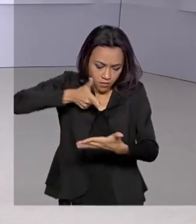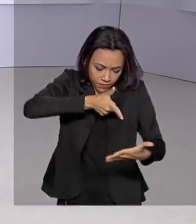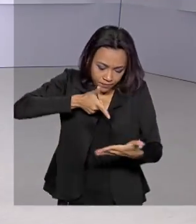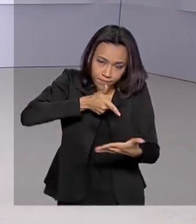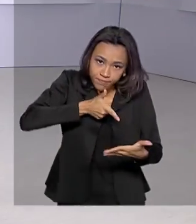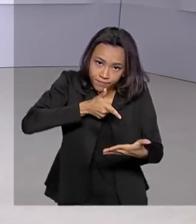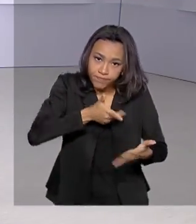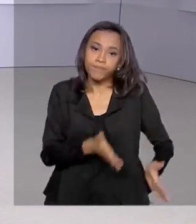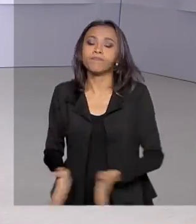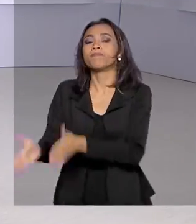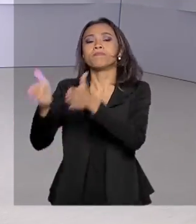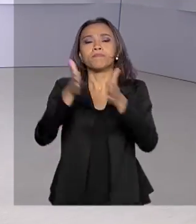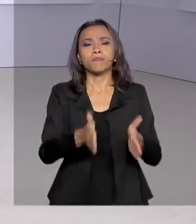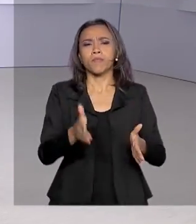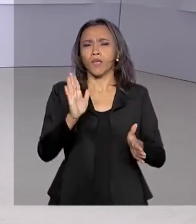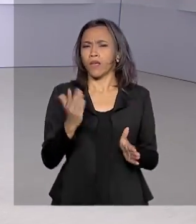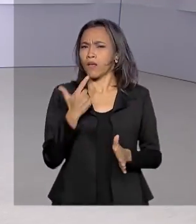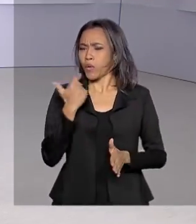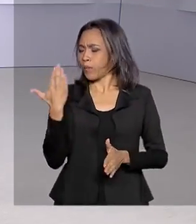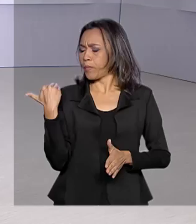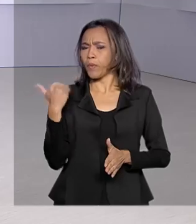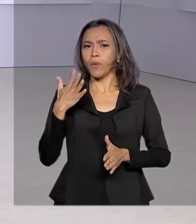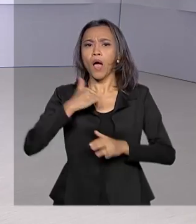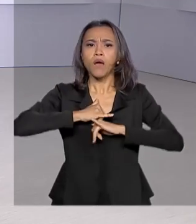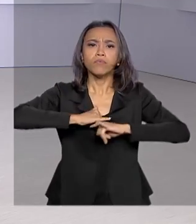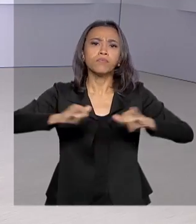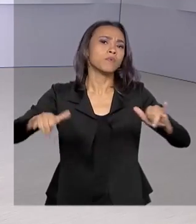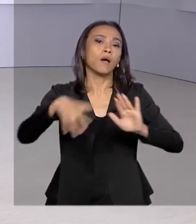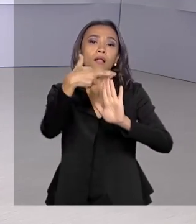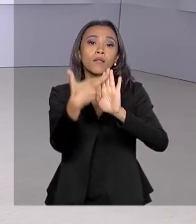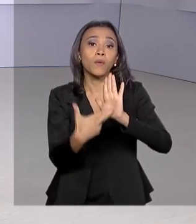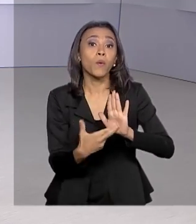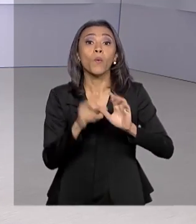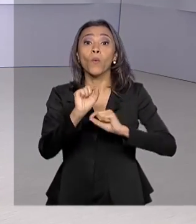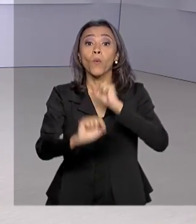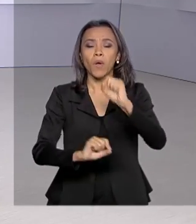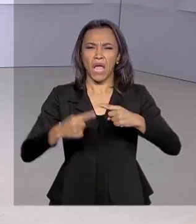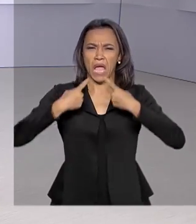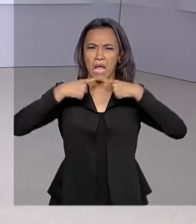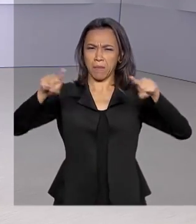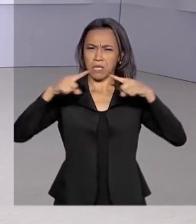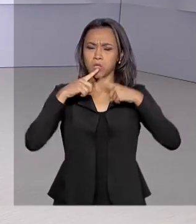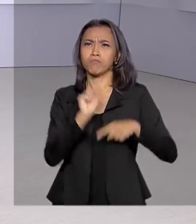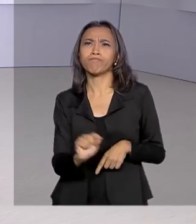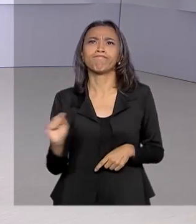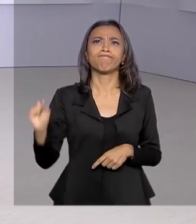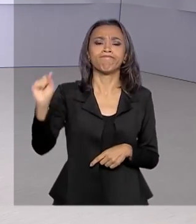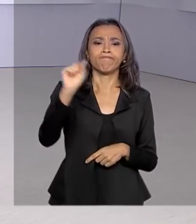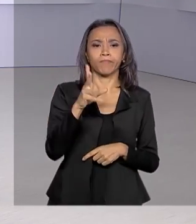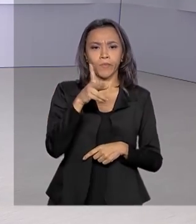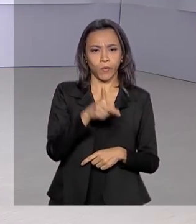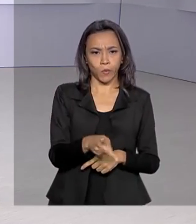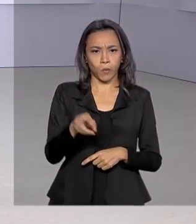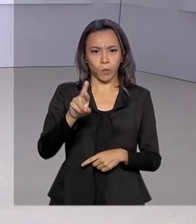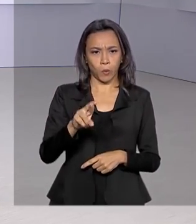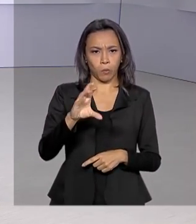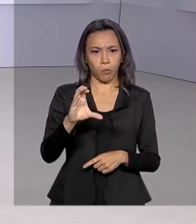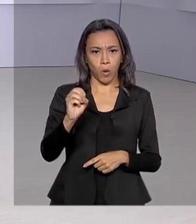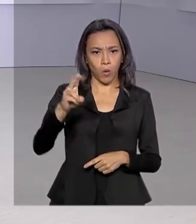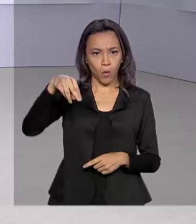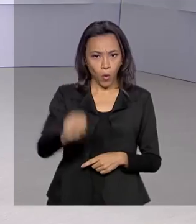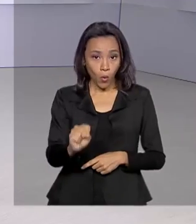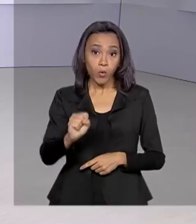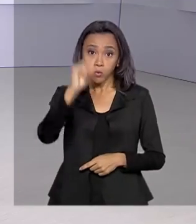Foi apresentado agora há pouco um boletim que reúne informações de reclamações dos PROCONs de todo o país e também da plataforma